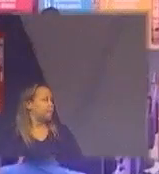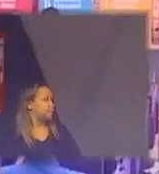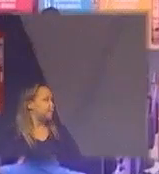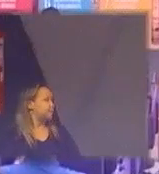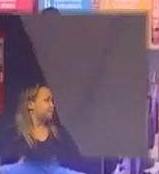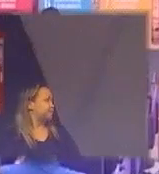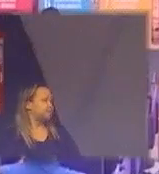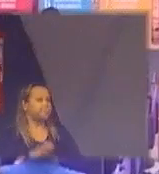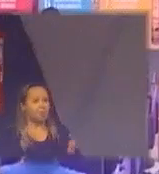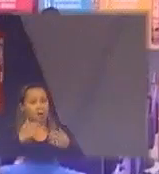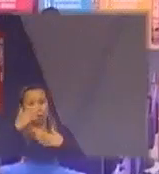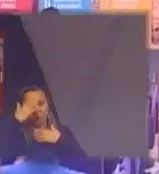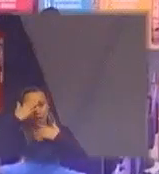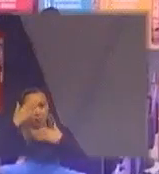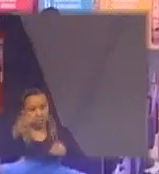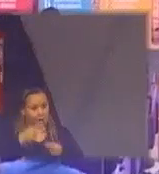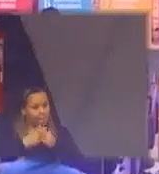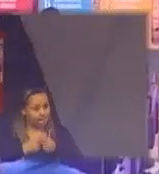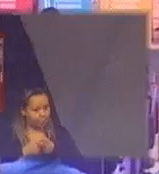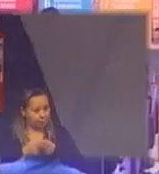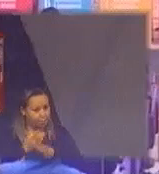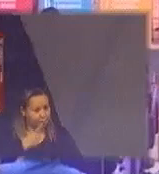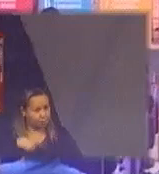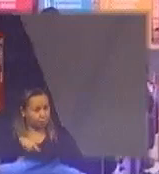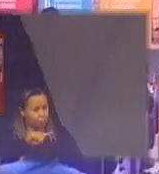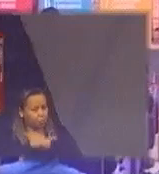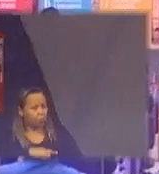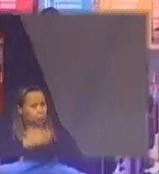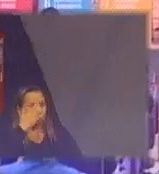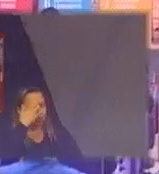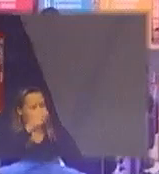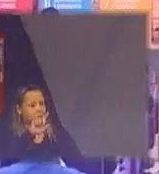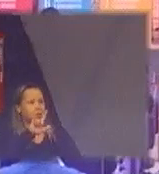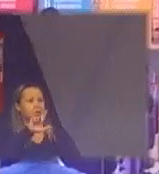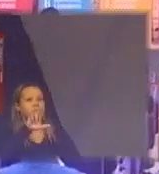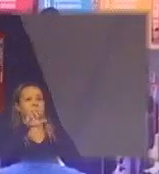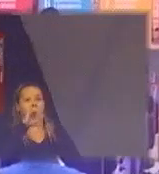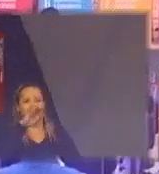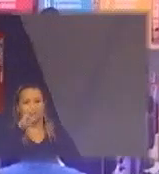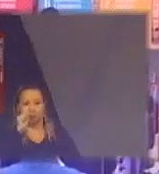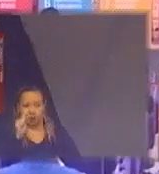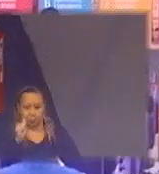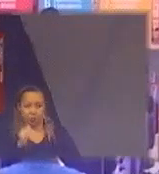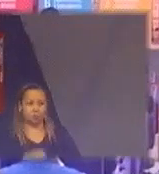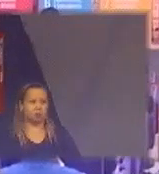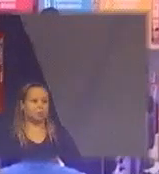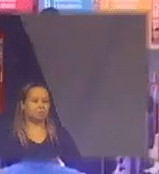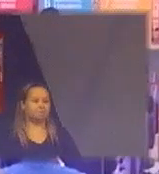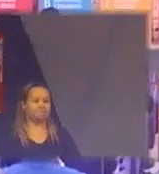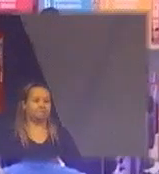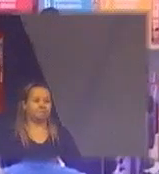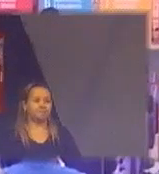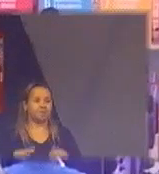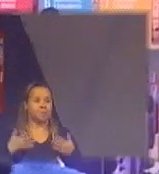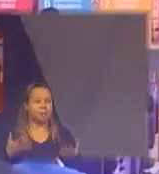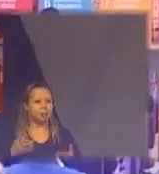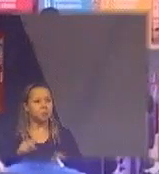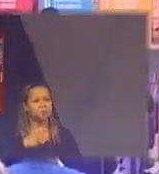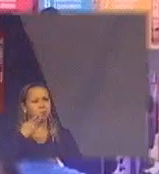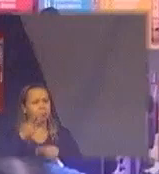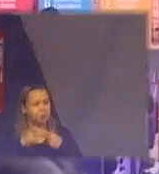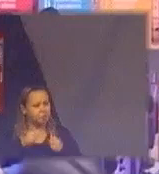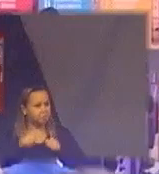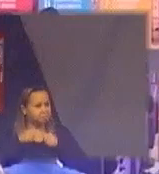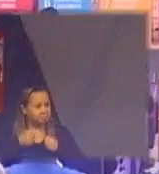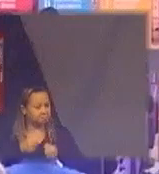a paciência de vocês e do pessoal do cronômetro que deixou a gente passar quatro minutos aqui do tempo mas eu vou reforçar uma conversa de